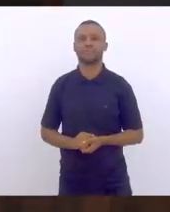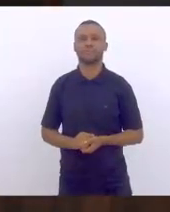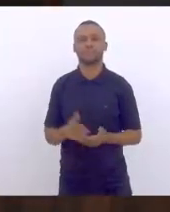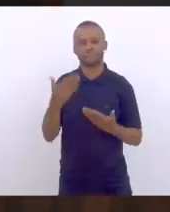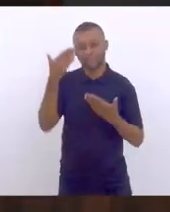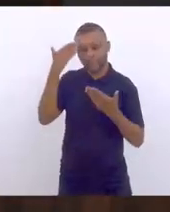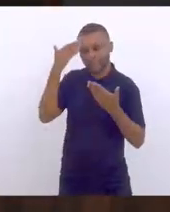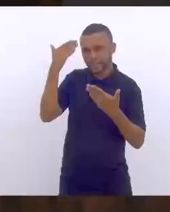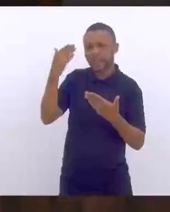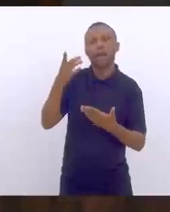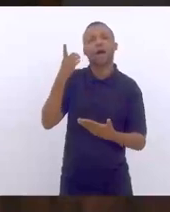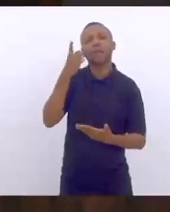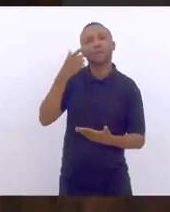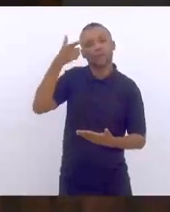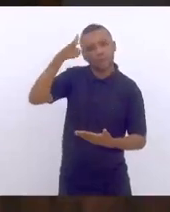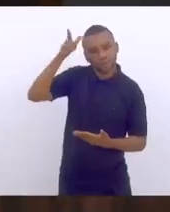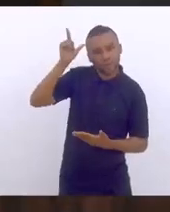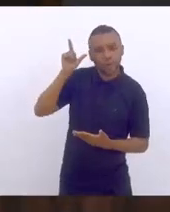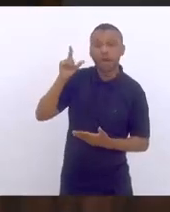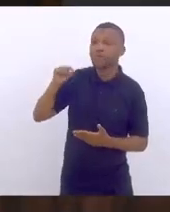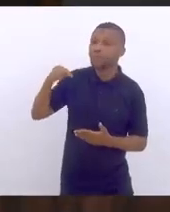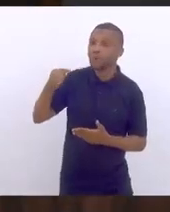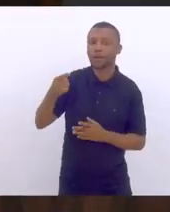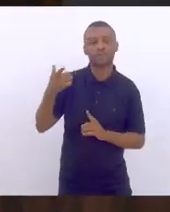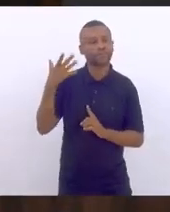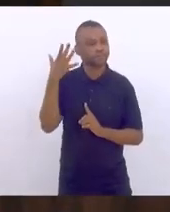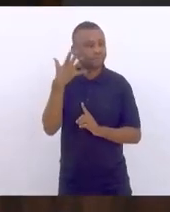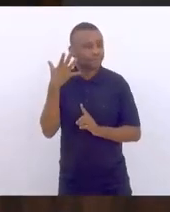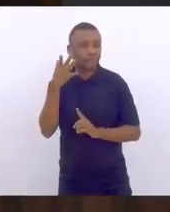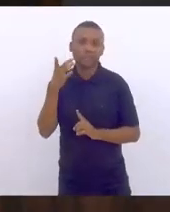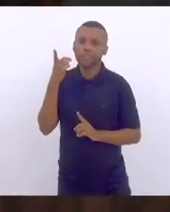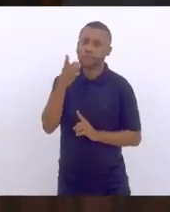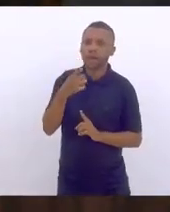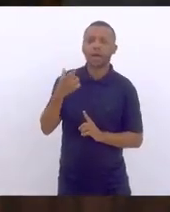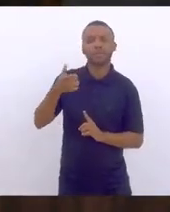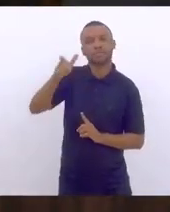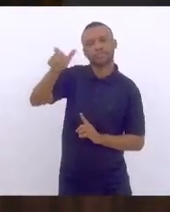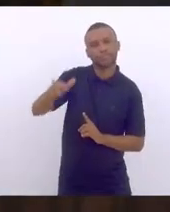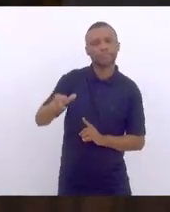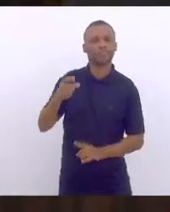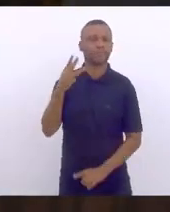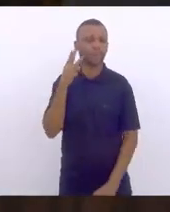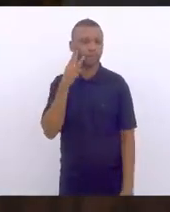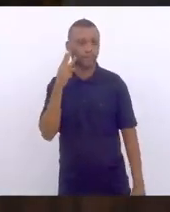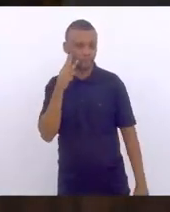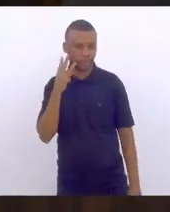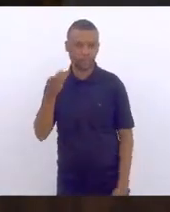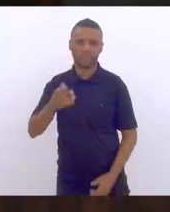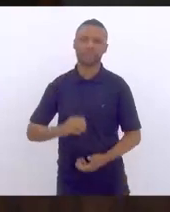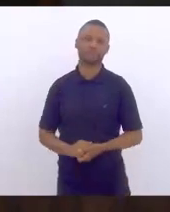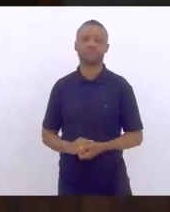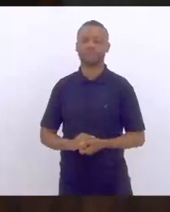Agradecendo ao deputado Luiz Paulo, o próximo orador inscrito é o nobre deputado Valdeck Carneiro.